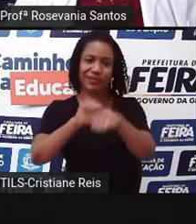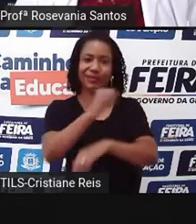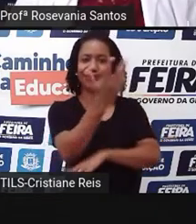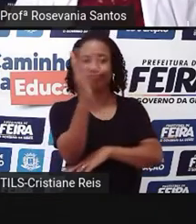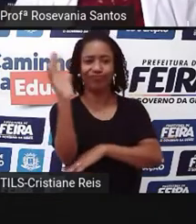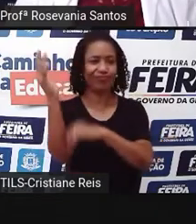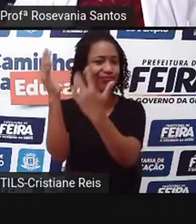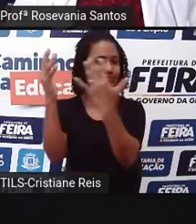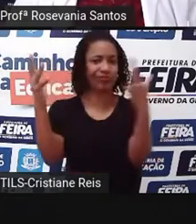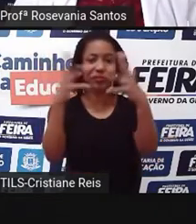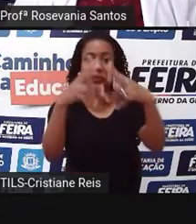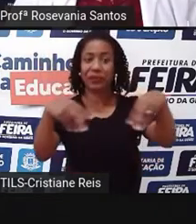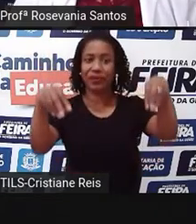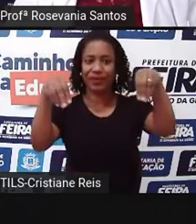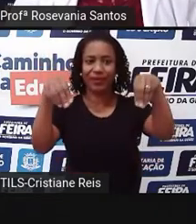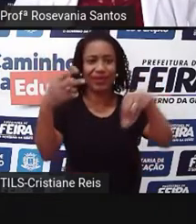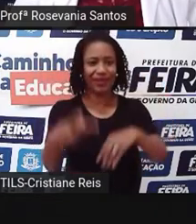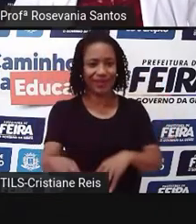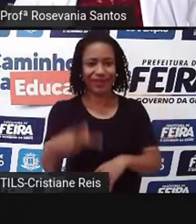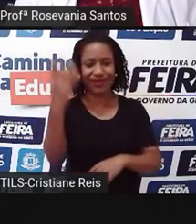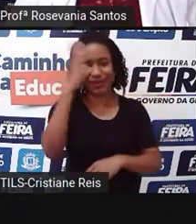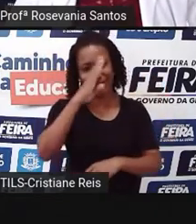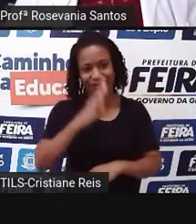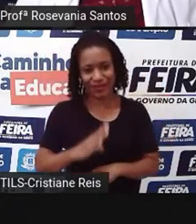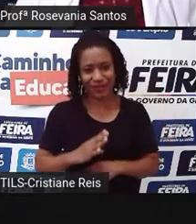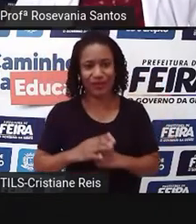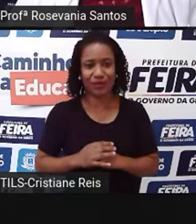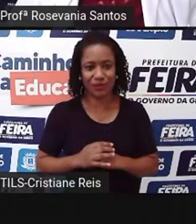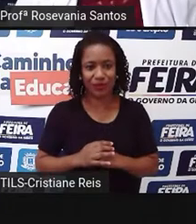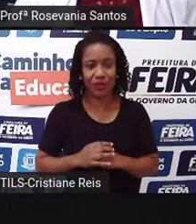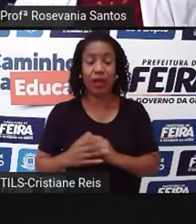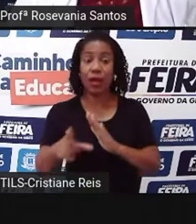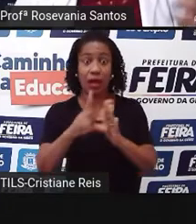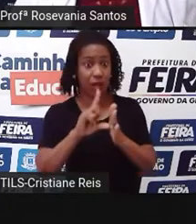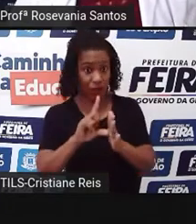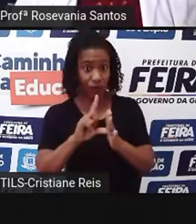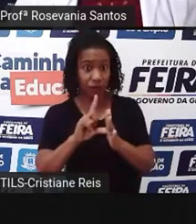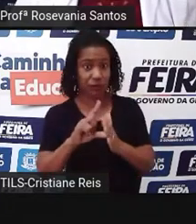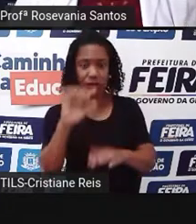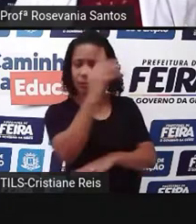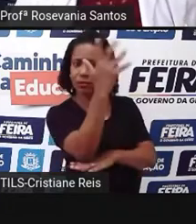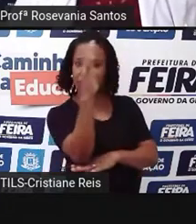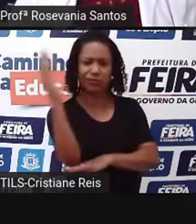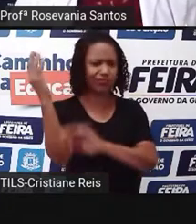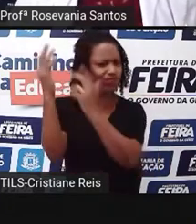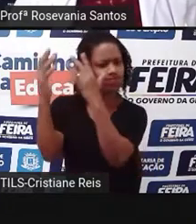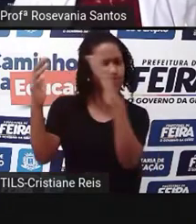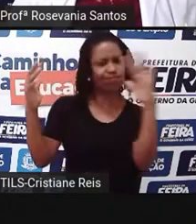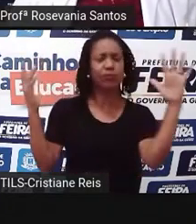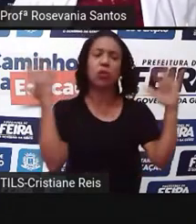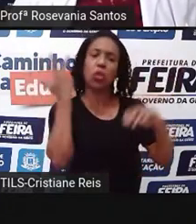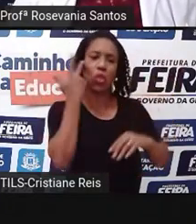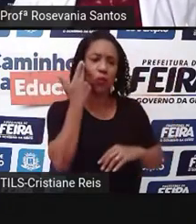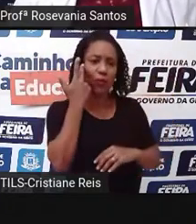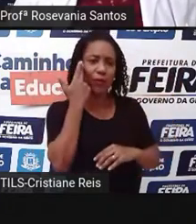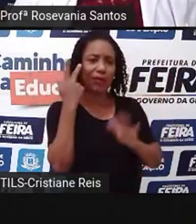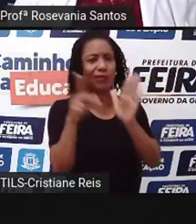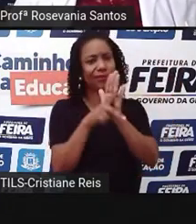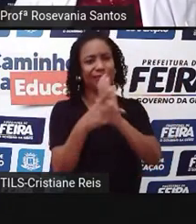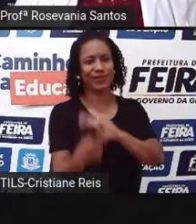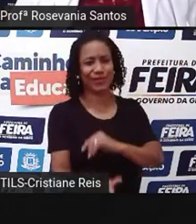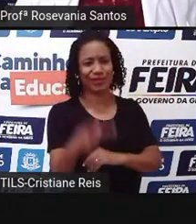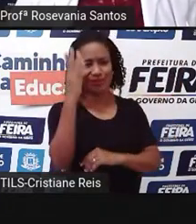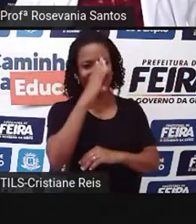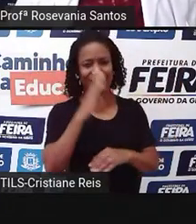Mas antes, era vegetação nativa, sem nenhum tipo de intervenção humana ali, de trazer outras árvores para cá. De lá para cá,